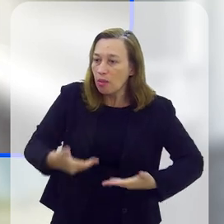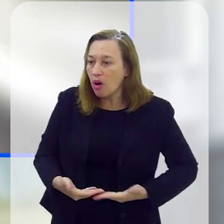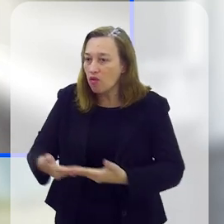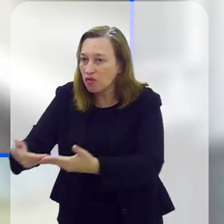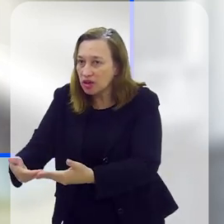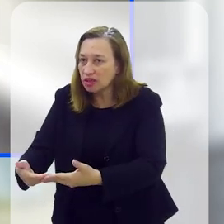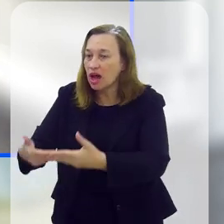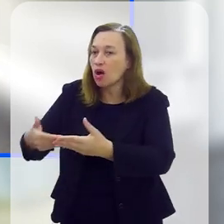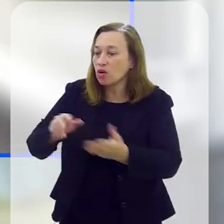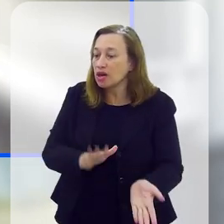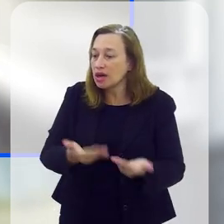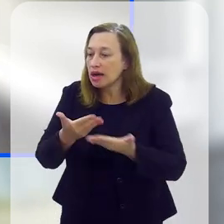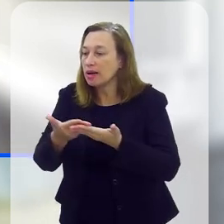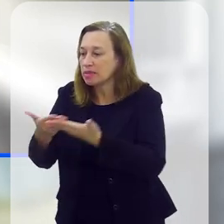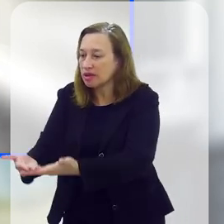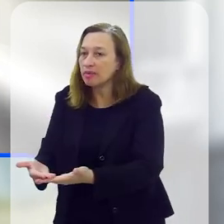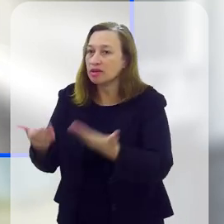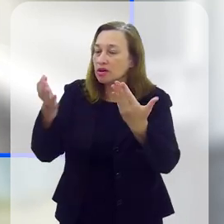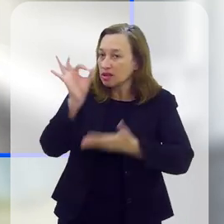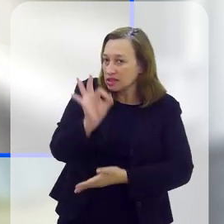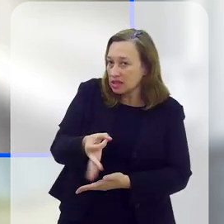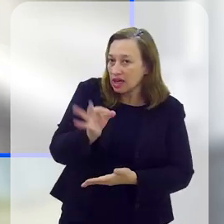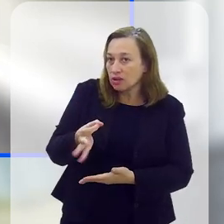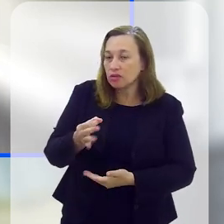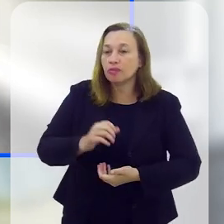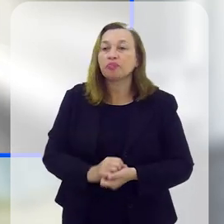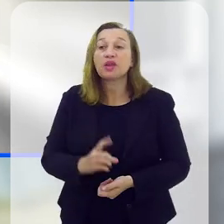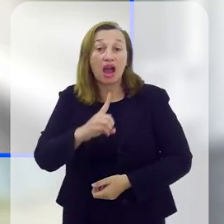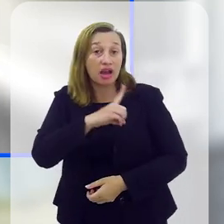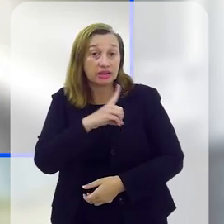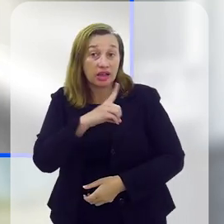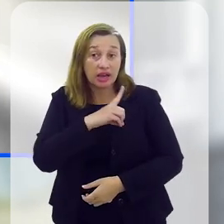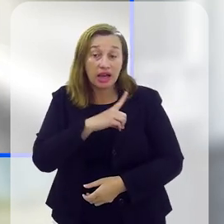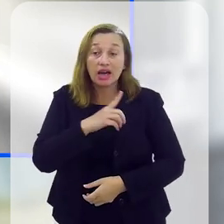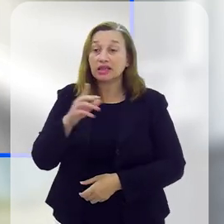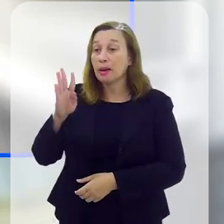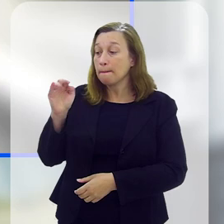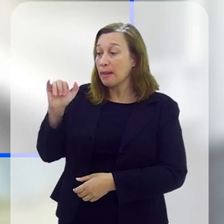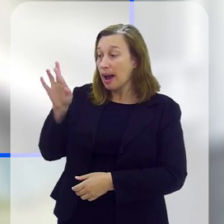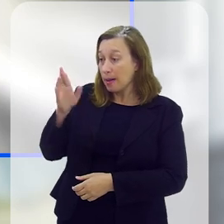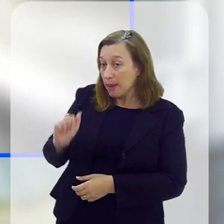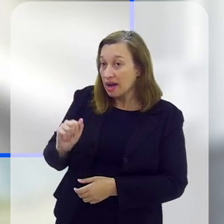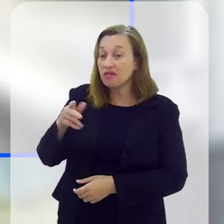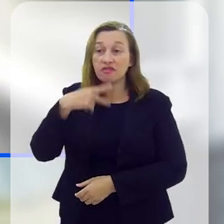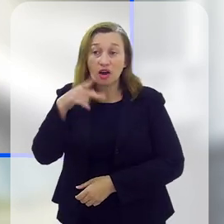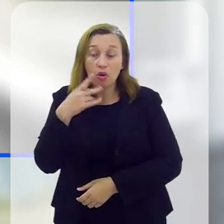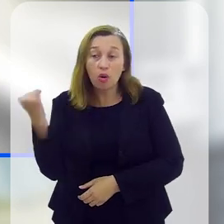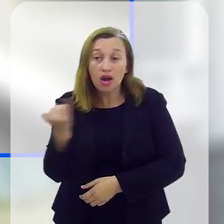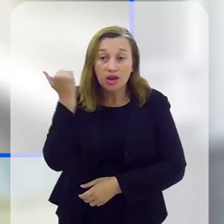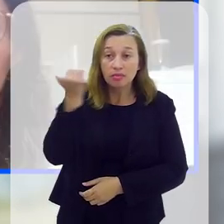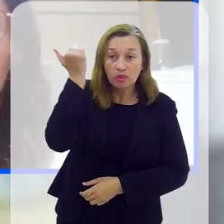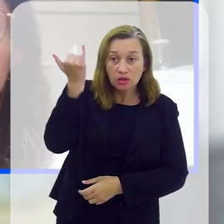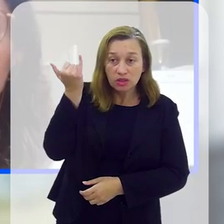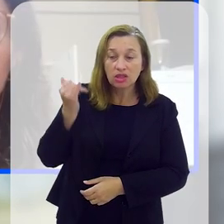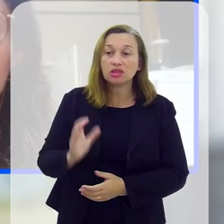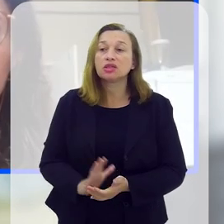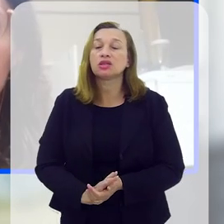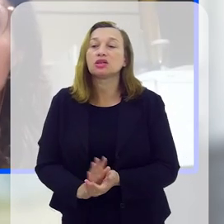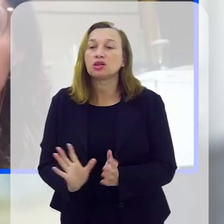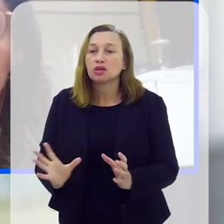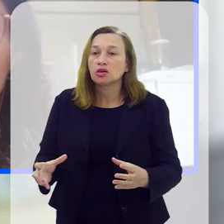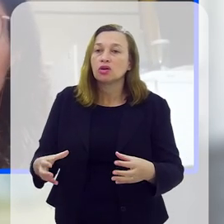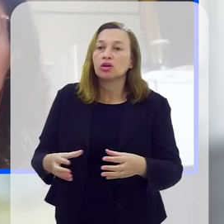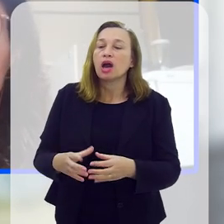até para ofertar, por exemplo, os encaminhamentos, né, que são necessários, como a doutora, a delegada Bárbara falou, que são importantes, parte também de proteção